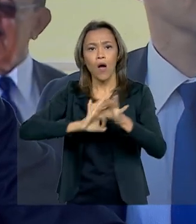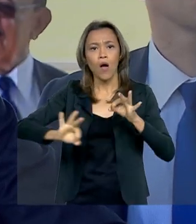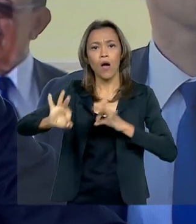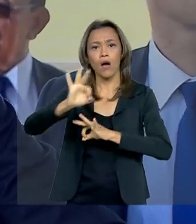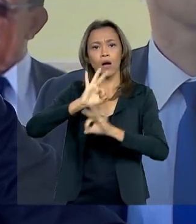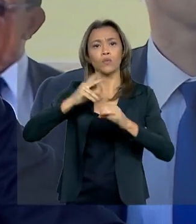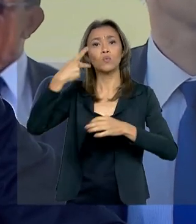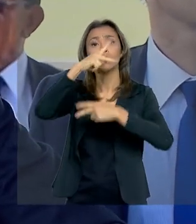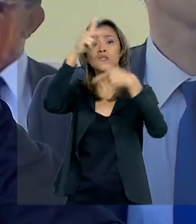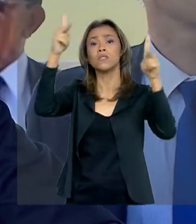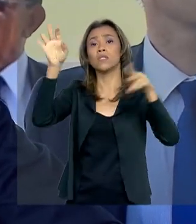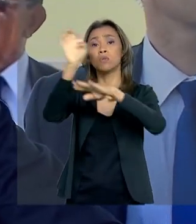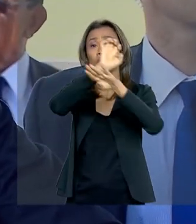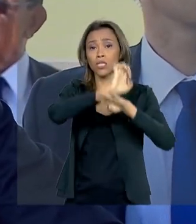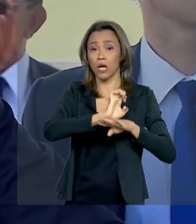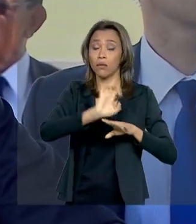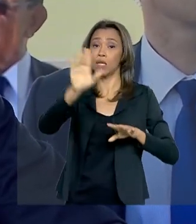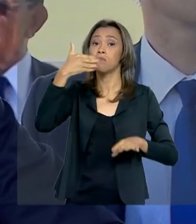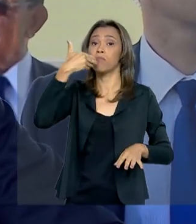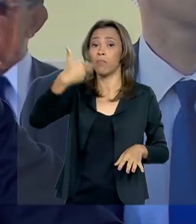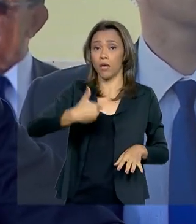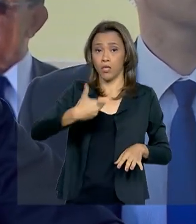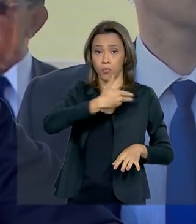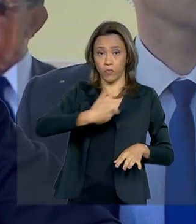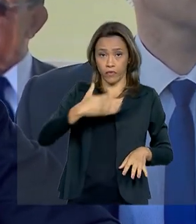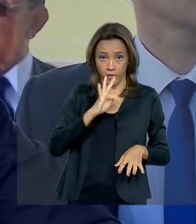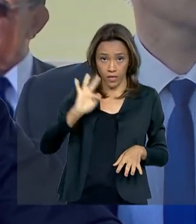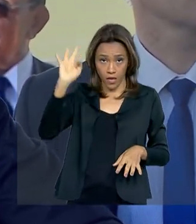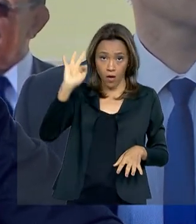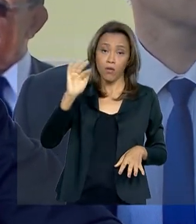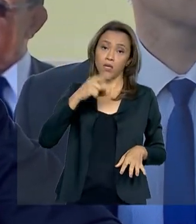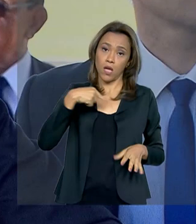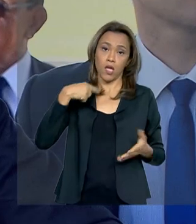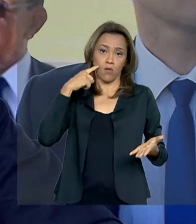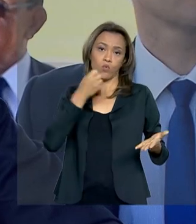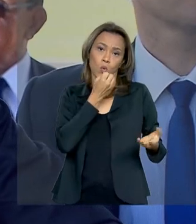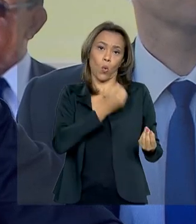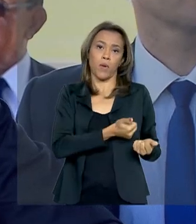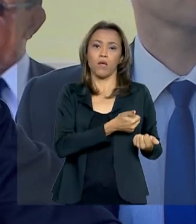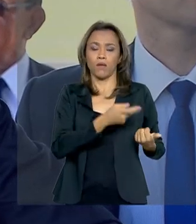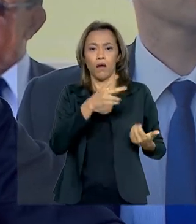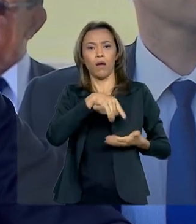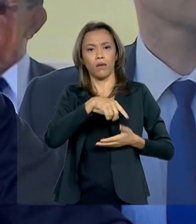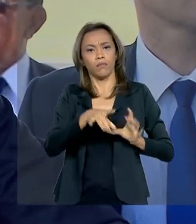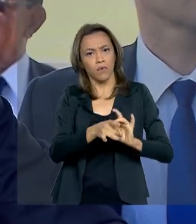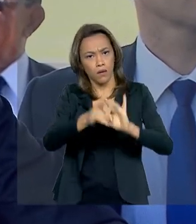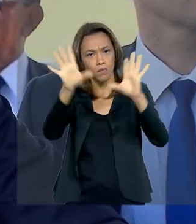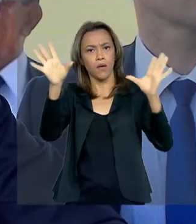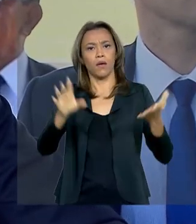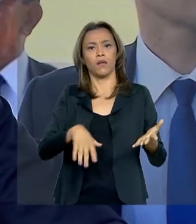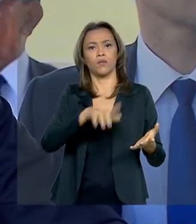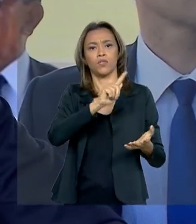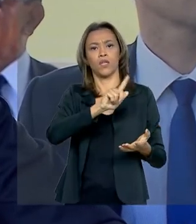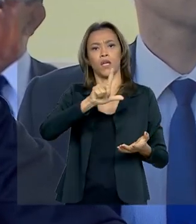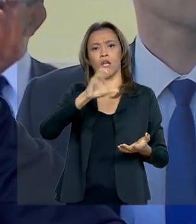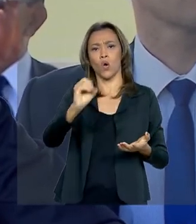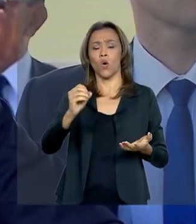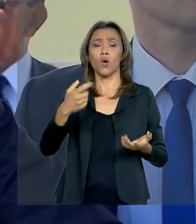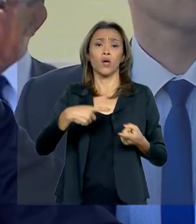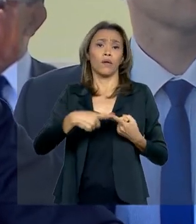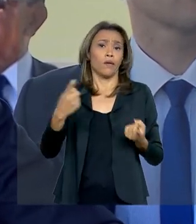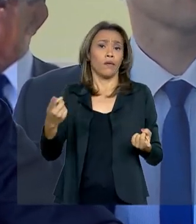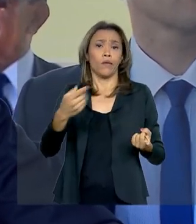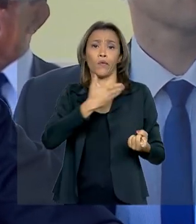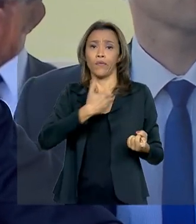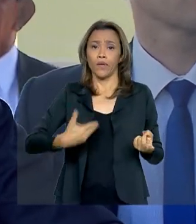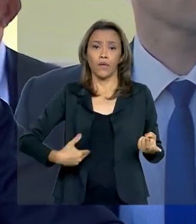presidente, o presidente analisa o requerimento e decreta a GLO. Não pode, partir desse momento, nem o governador, nem o